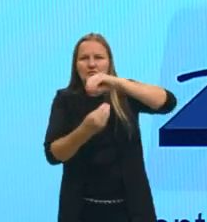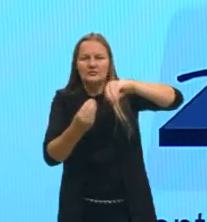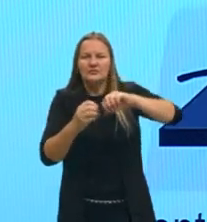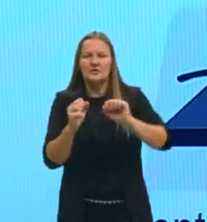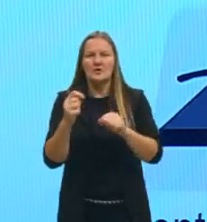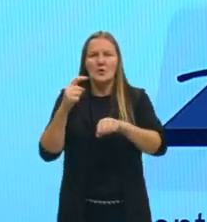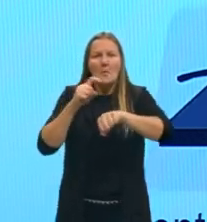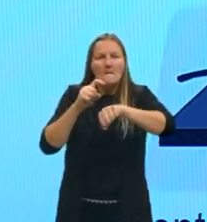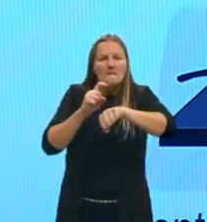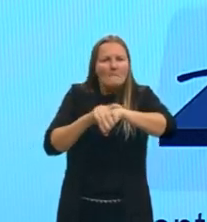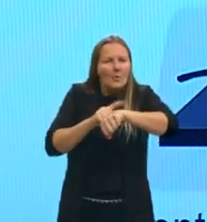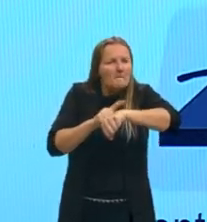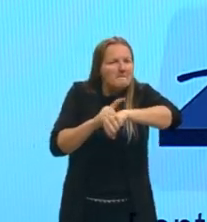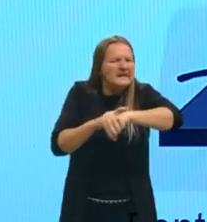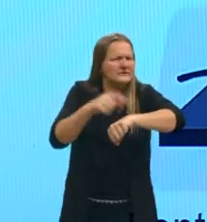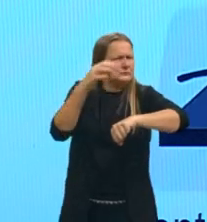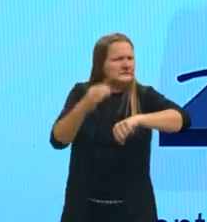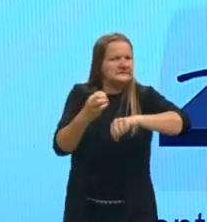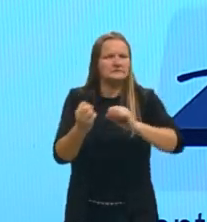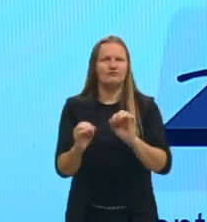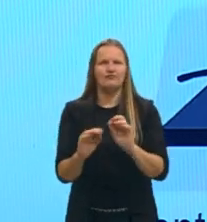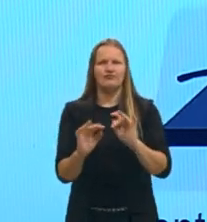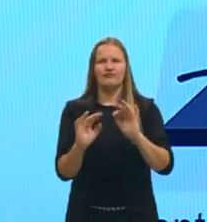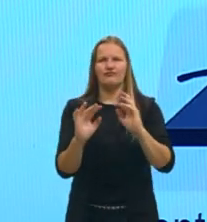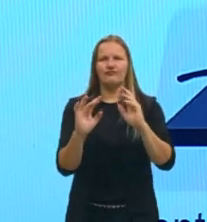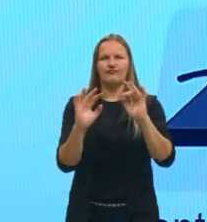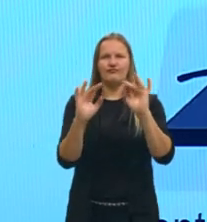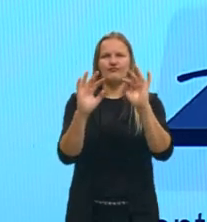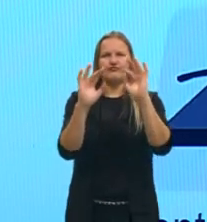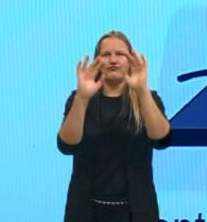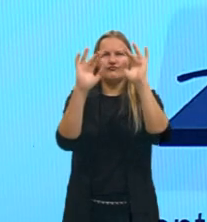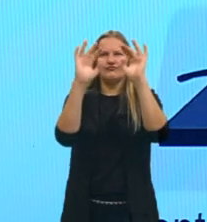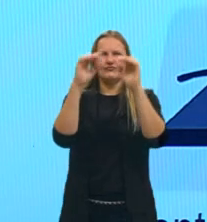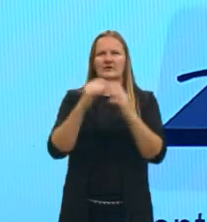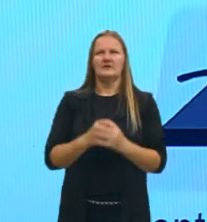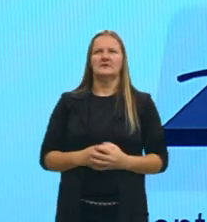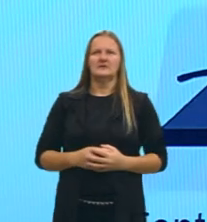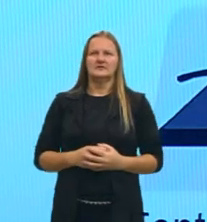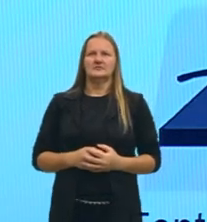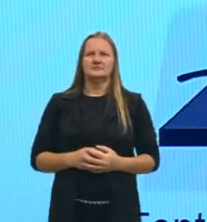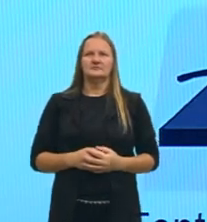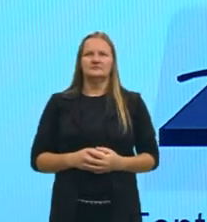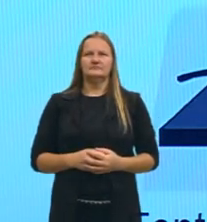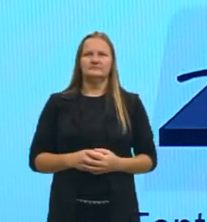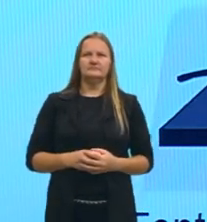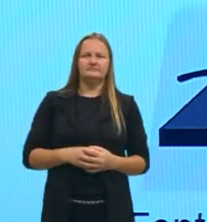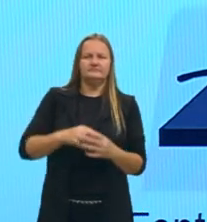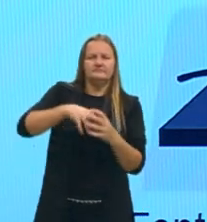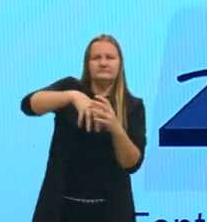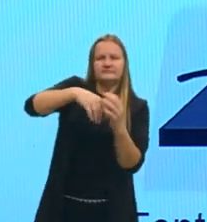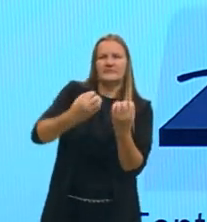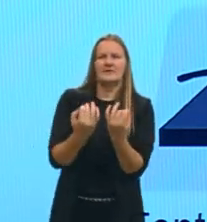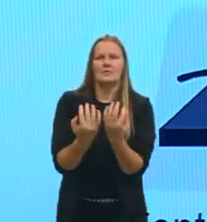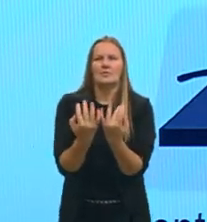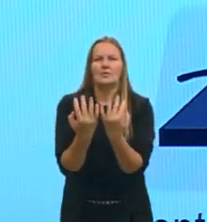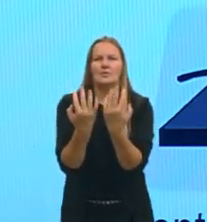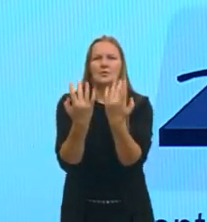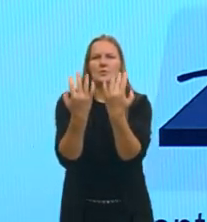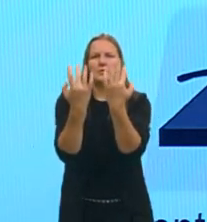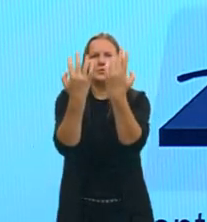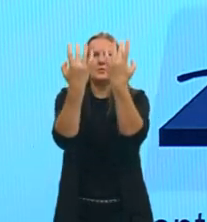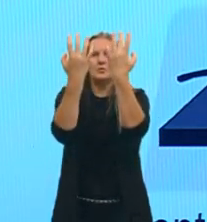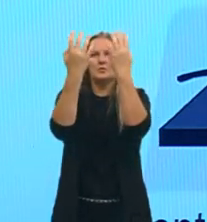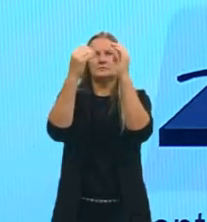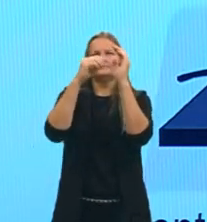de ebulição. Normalmente do líquido, né? Ele vai subir o vapor. Aqui eu tenho um